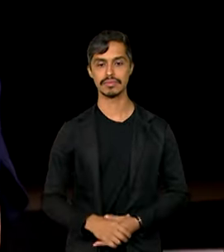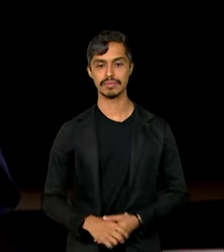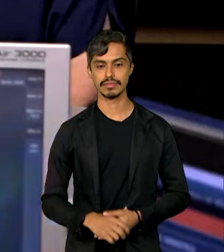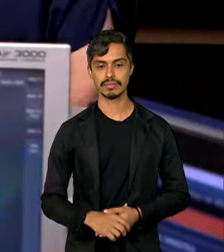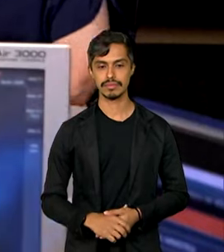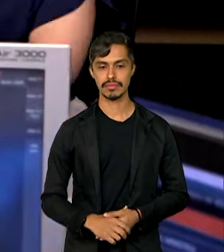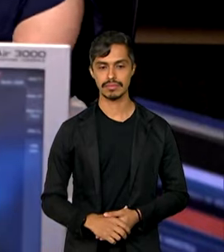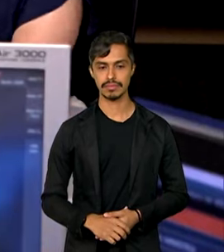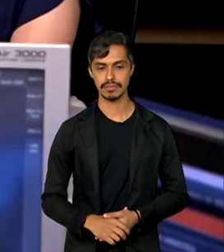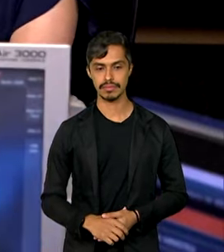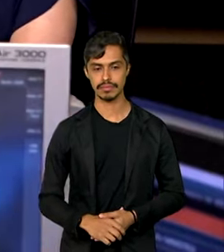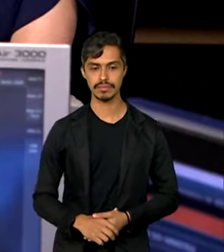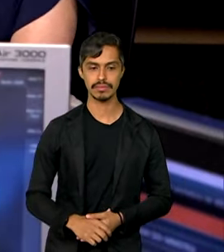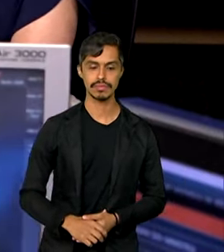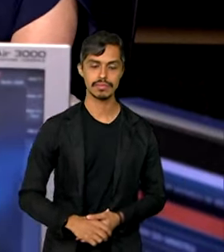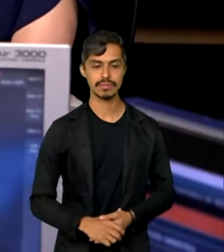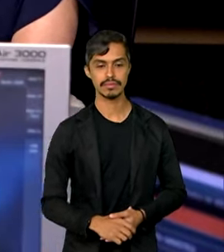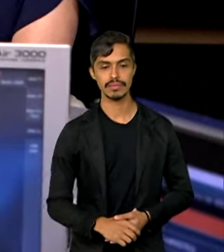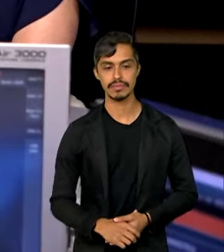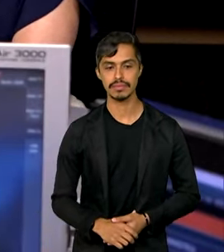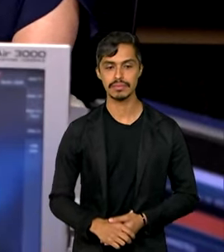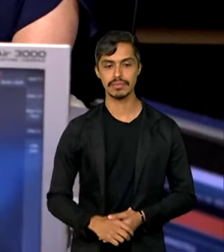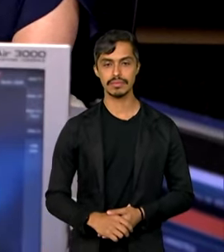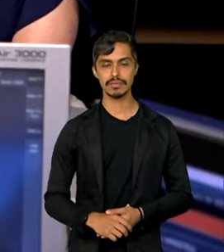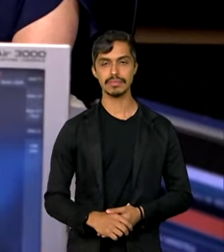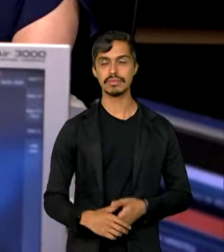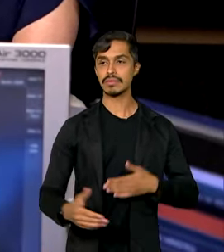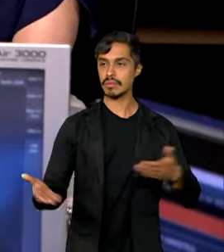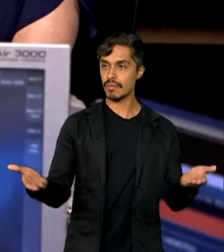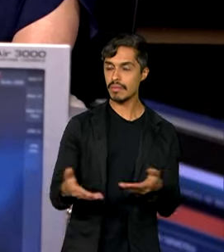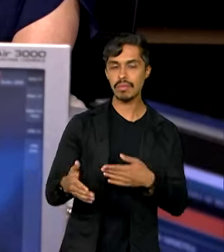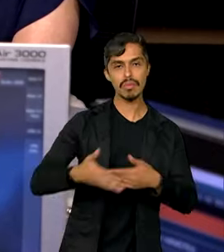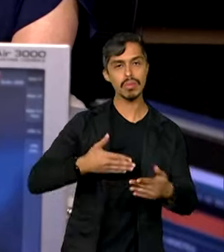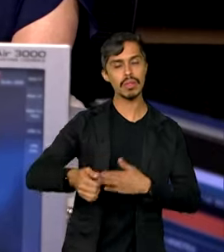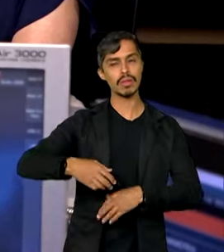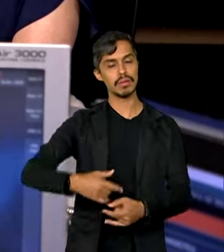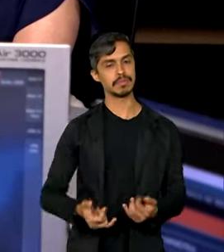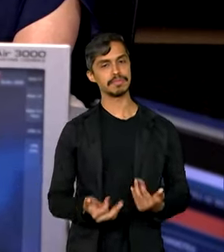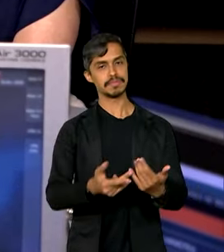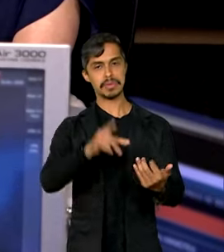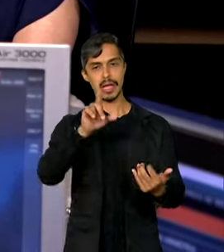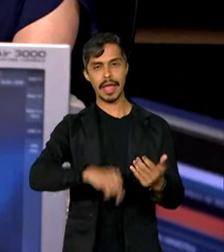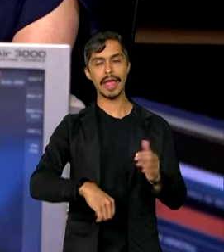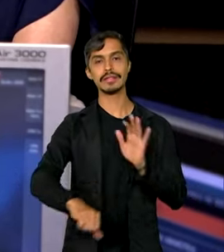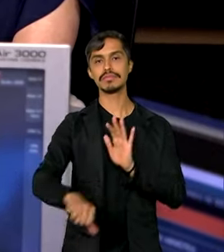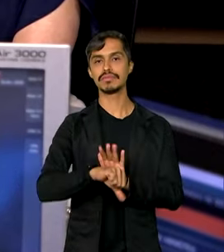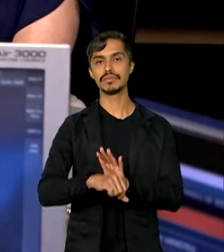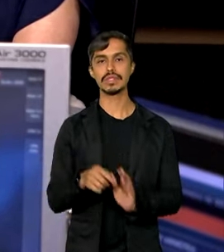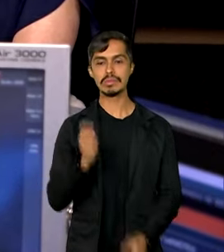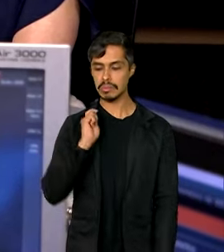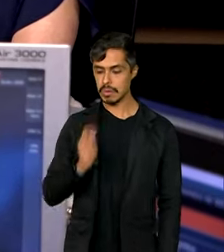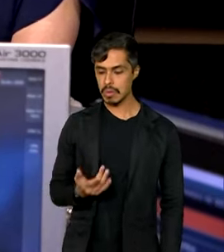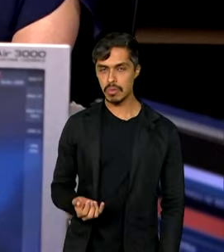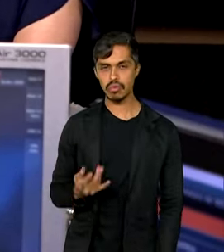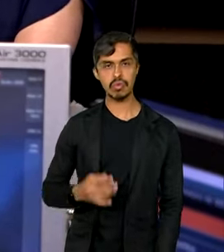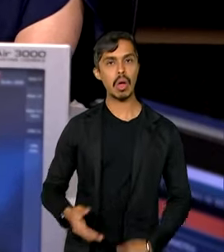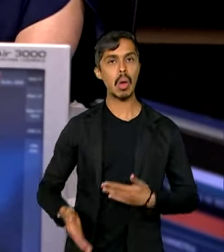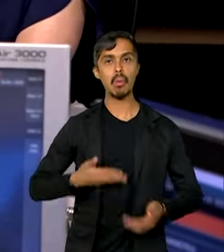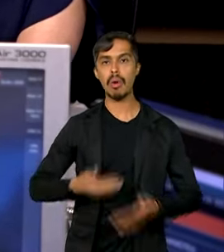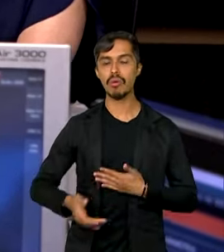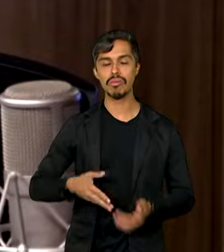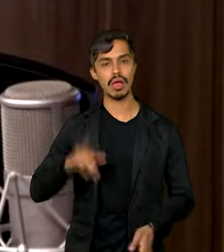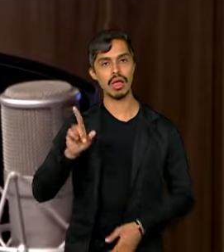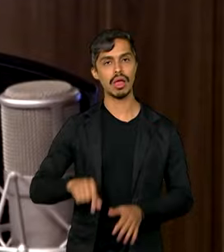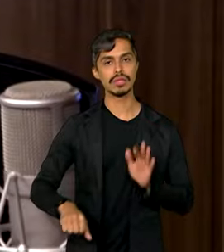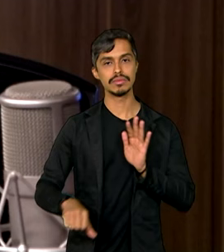Nesse momento, qualquer incêndio se caracteriza como um incêndio criminoso. Há uma proibição de uso do